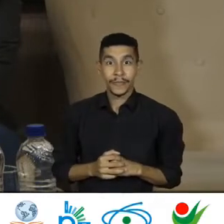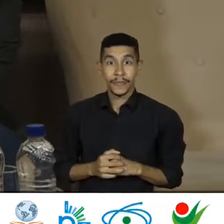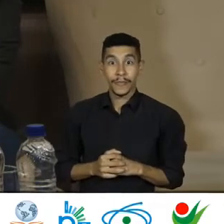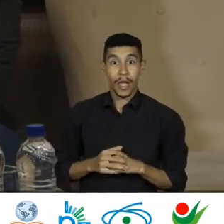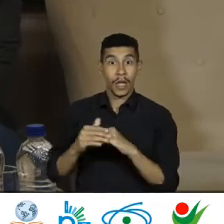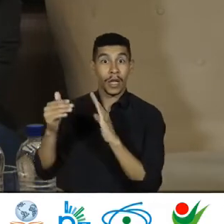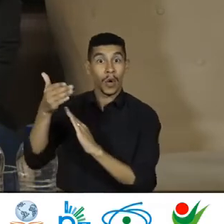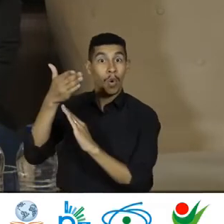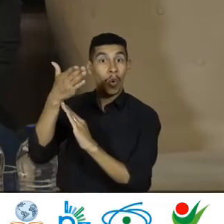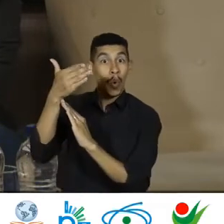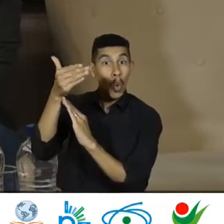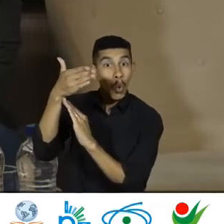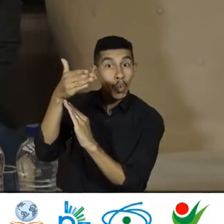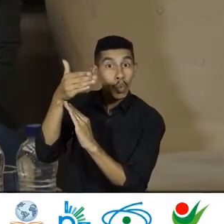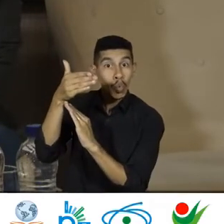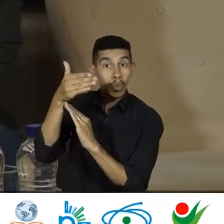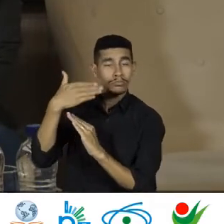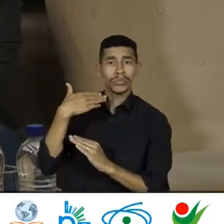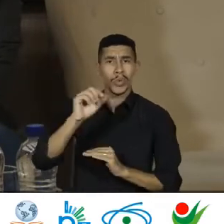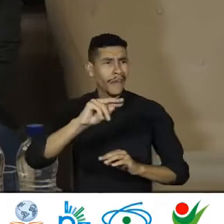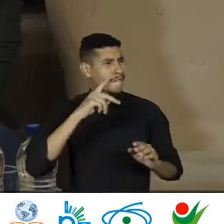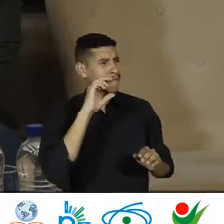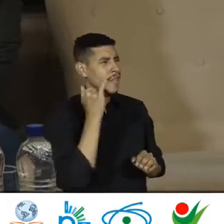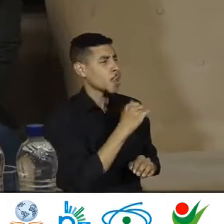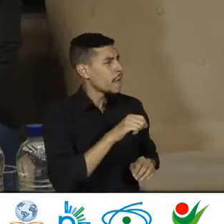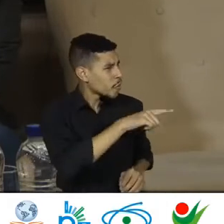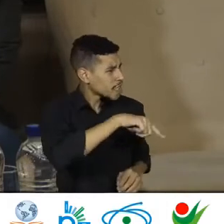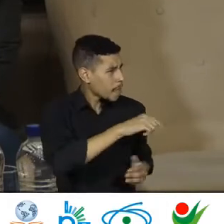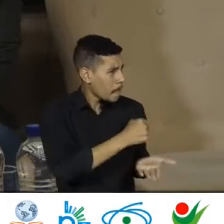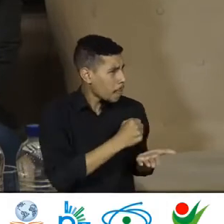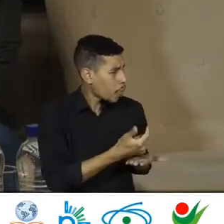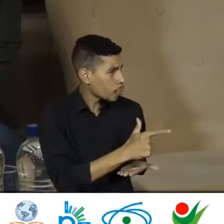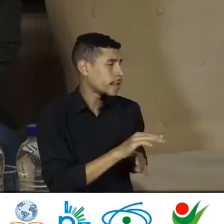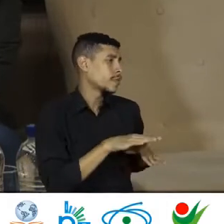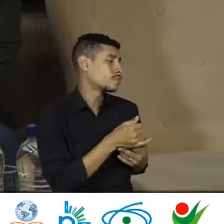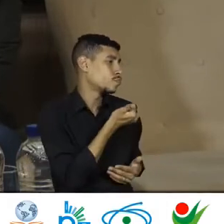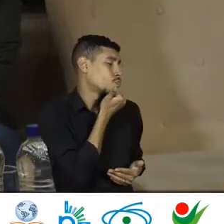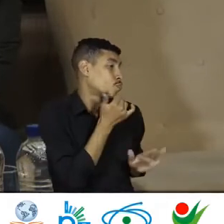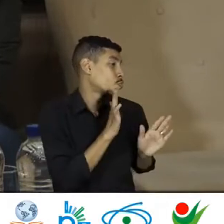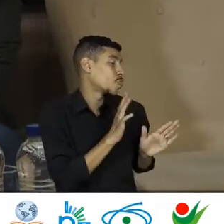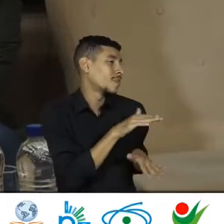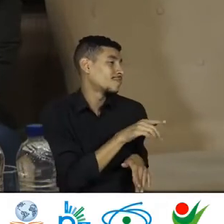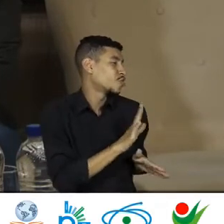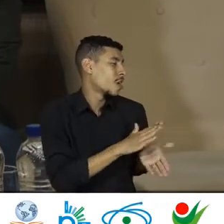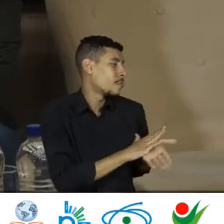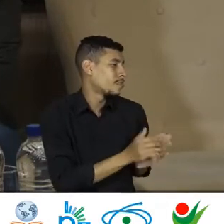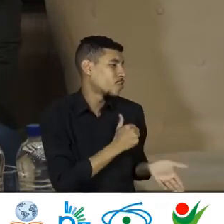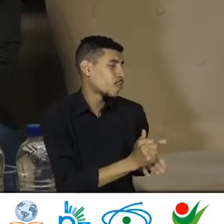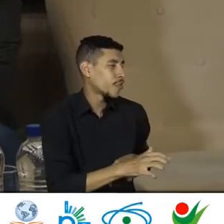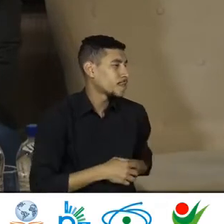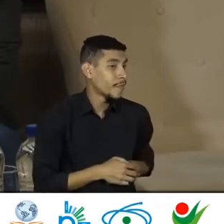mesa e disse Se você não tem passaporte Você está oficialmente morto Mas nós